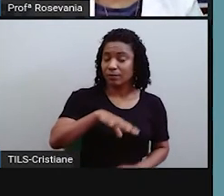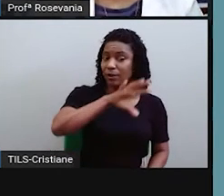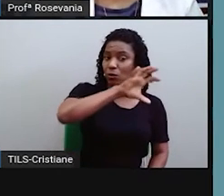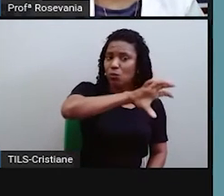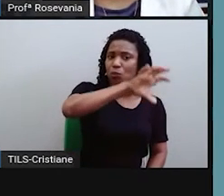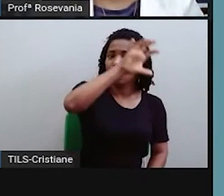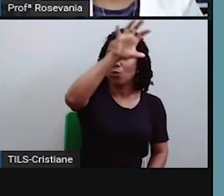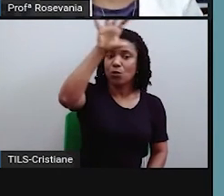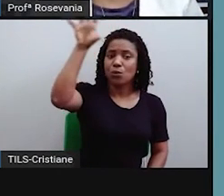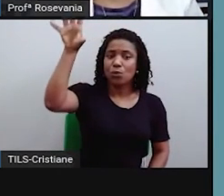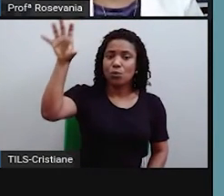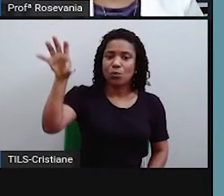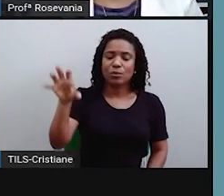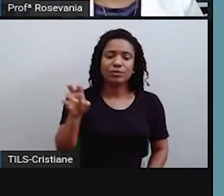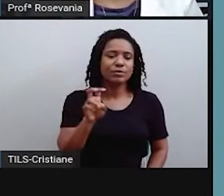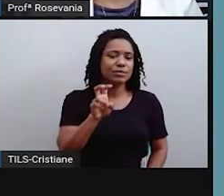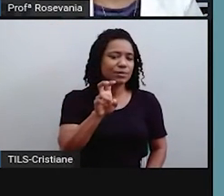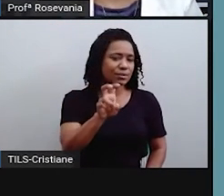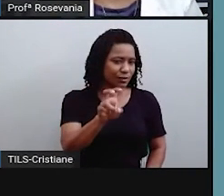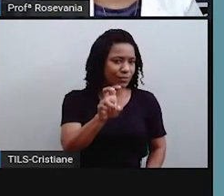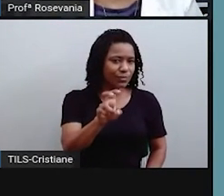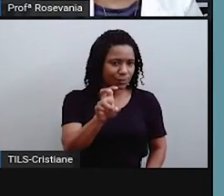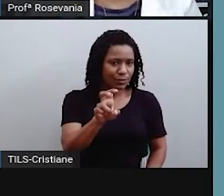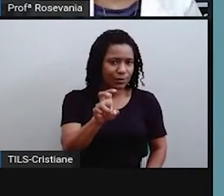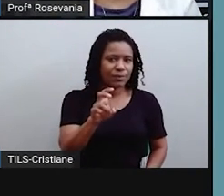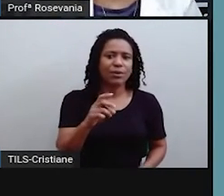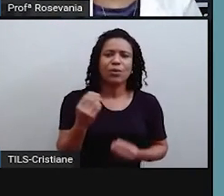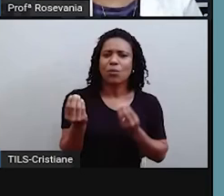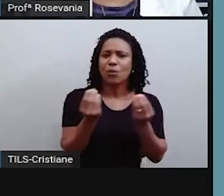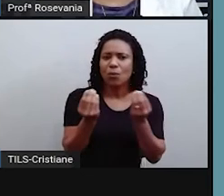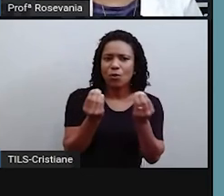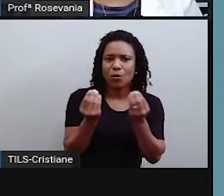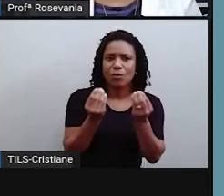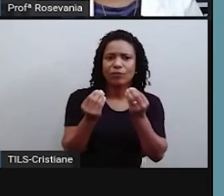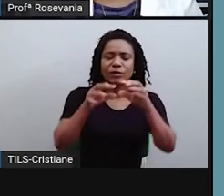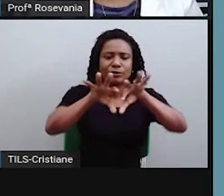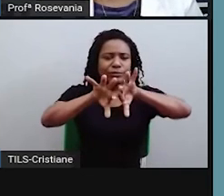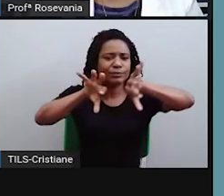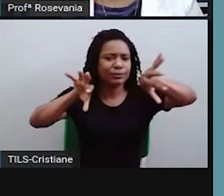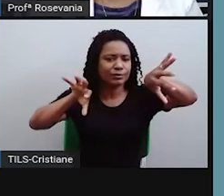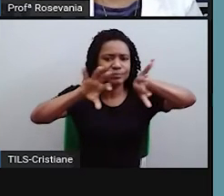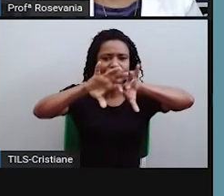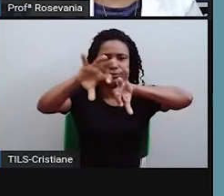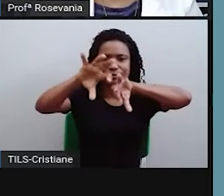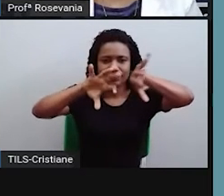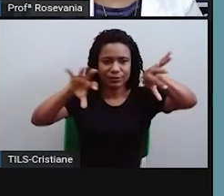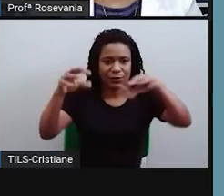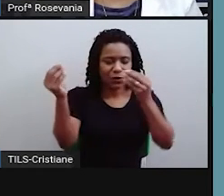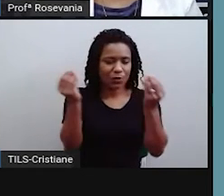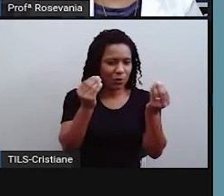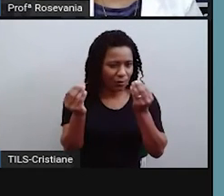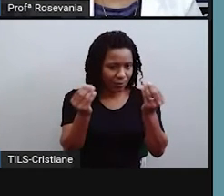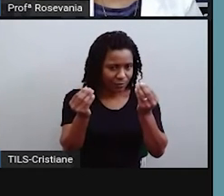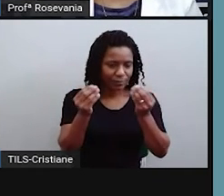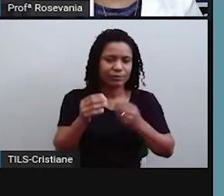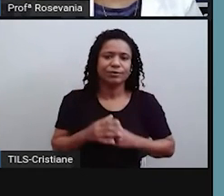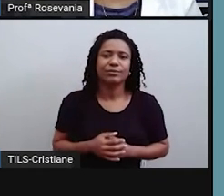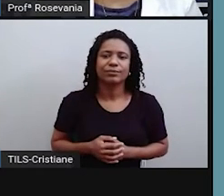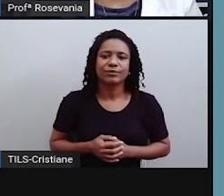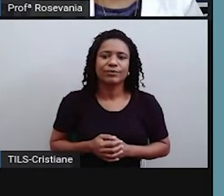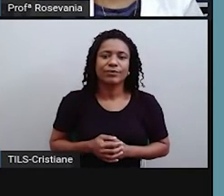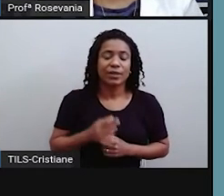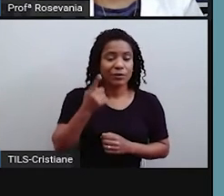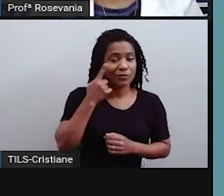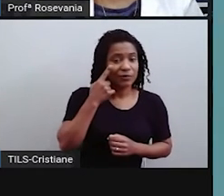vamos dizer assim, o que que elas levaram em consideração? Primeiro, vamos entender assim, esse limite dos